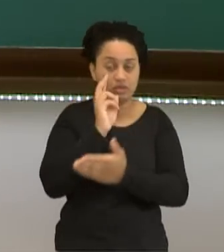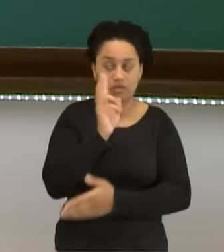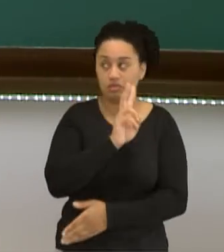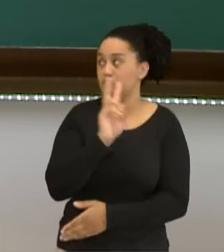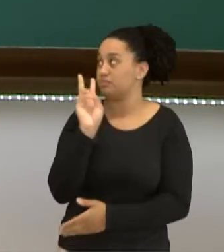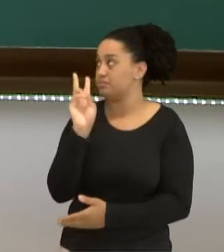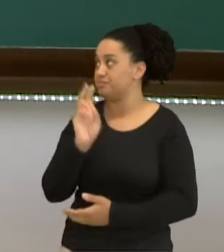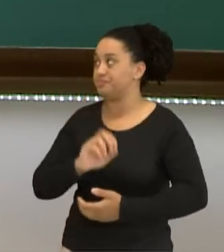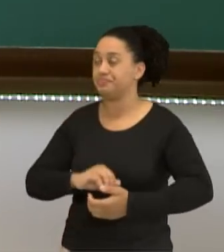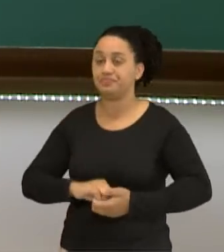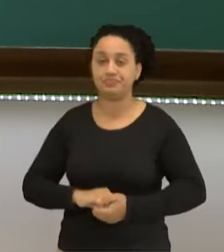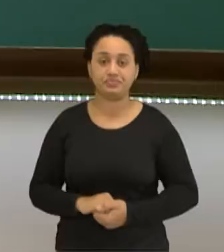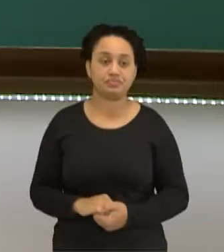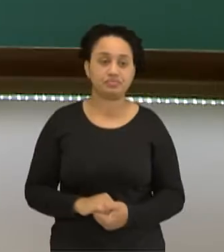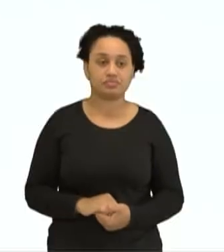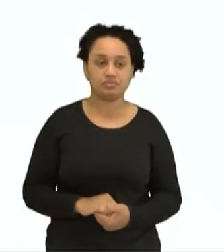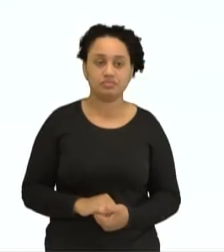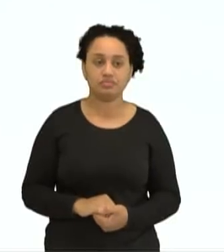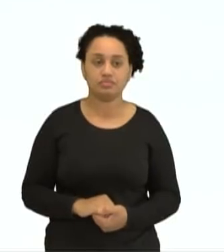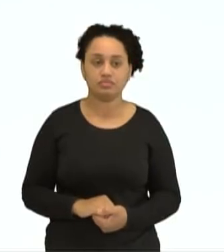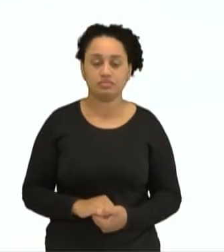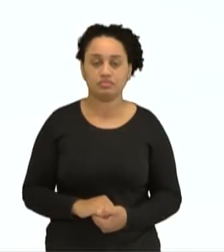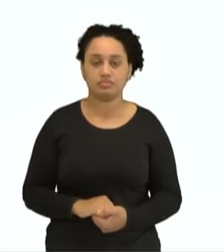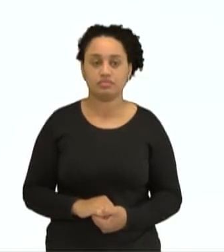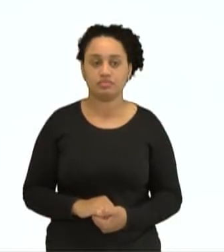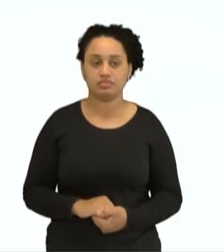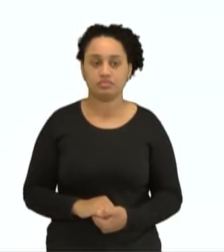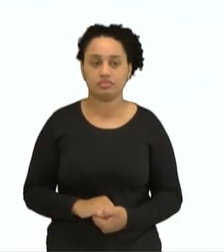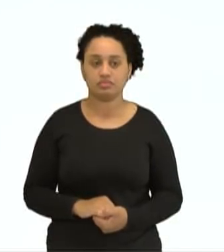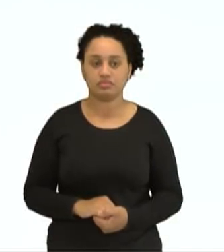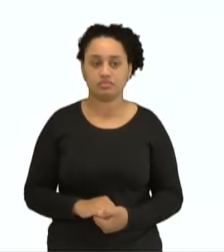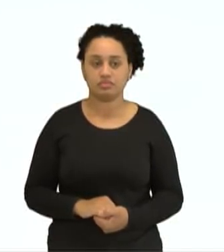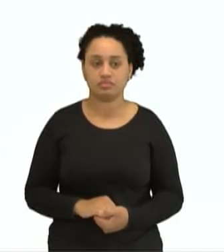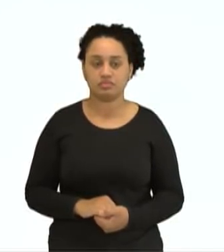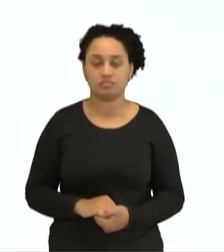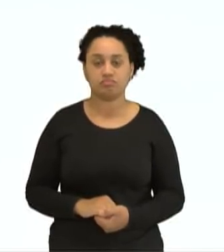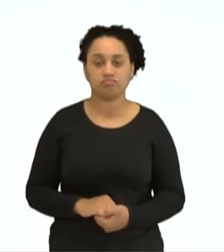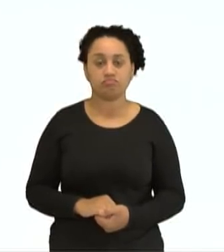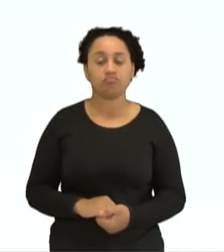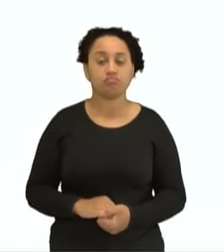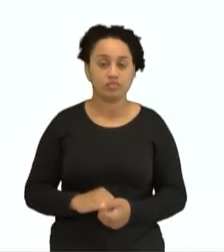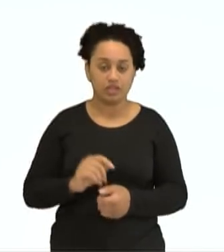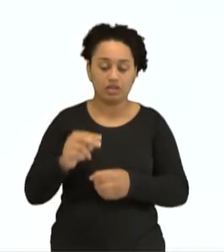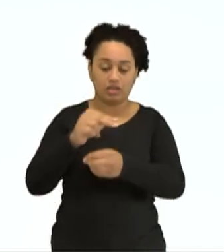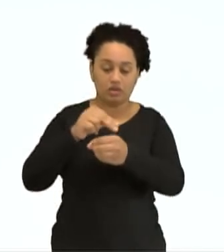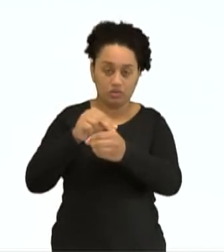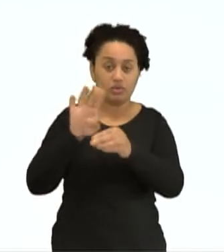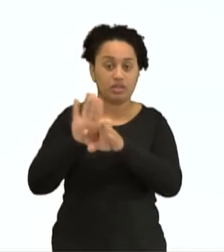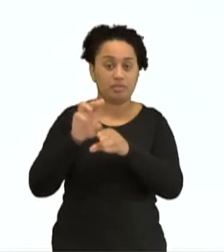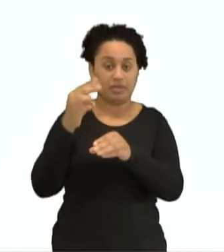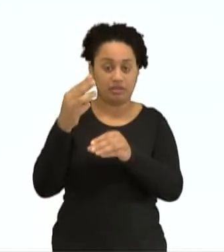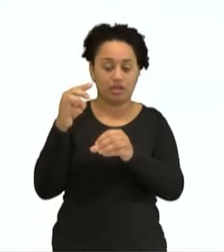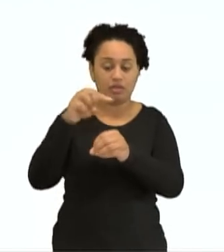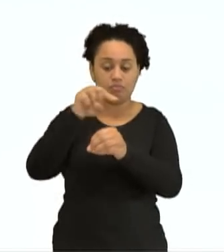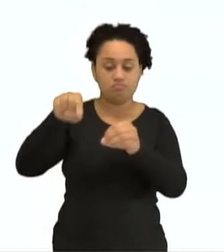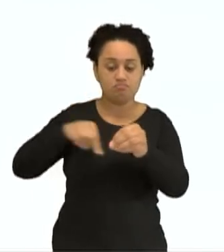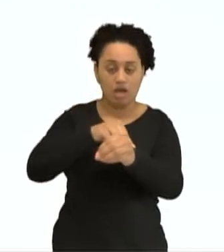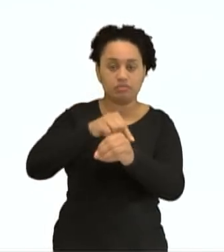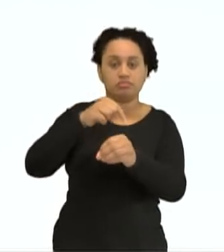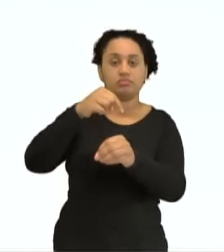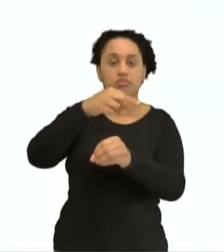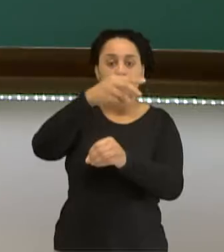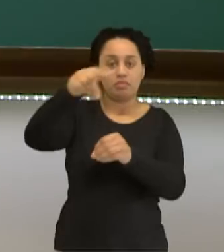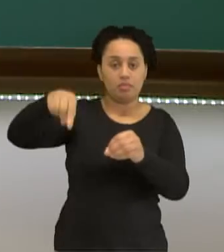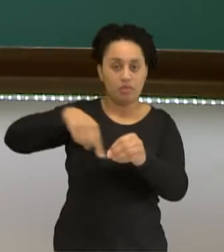o núcleo do cloro e as camadas. Também tem três camadas. Uma, duas, três. Beleza? Na camada K, dois